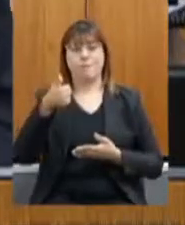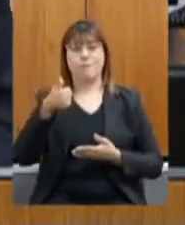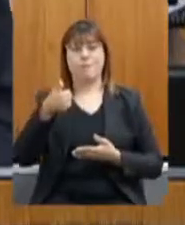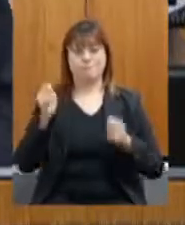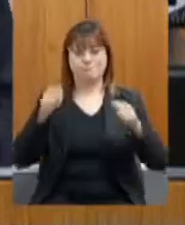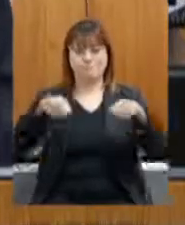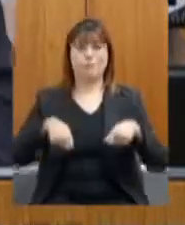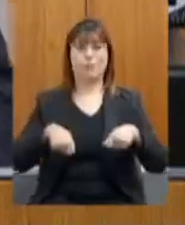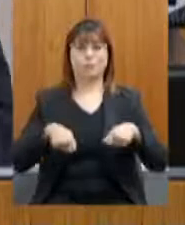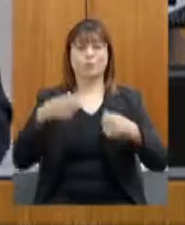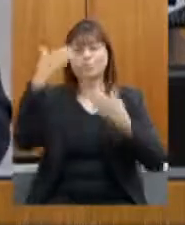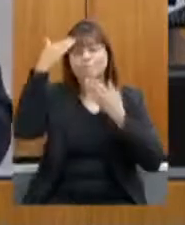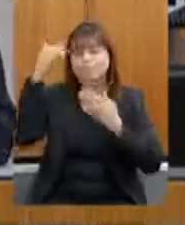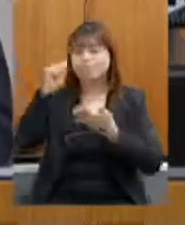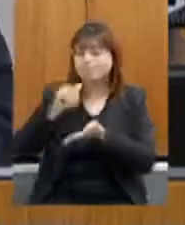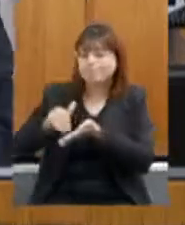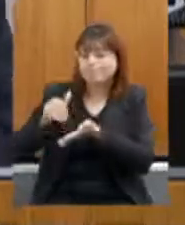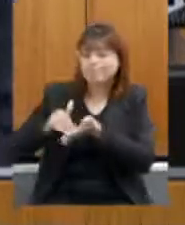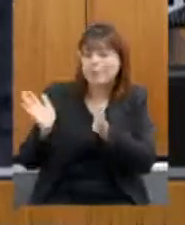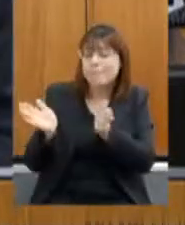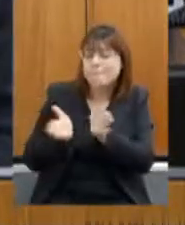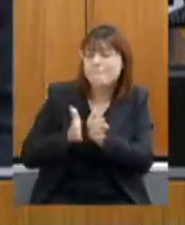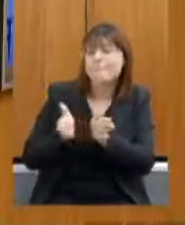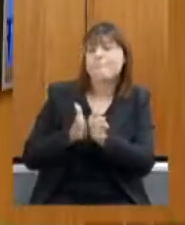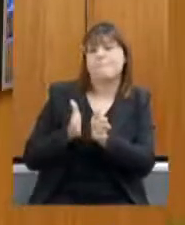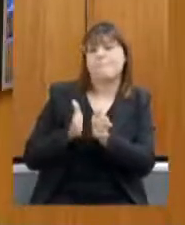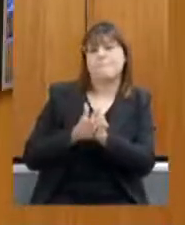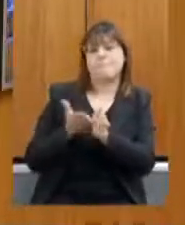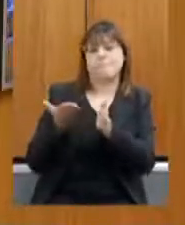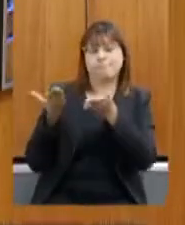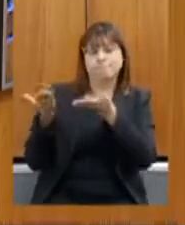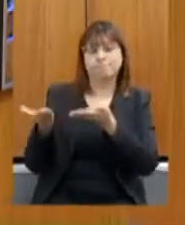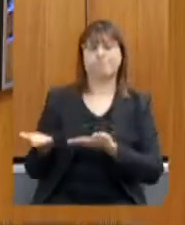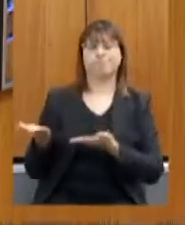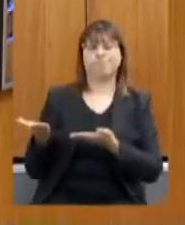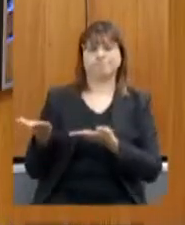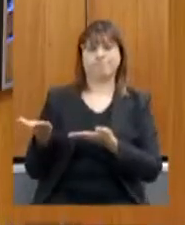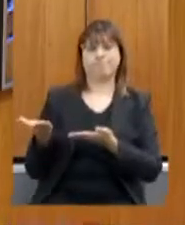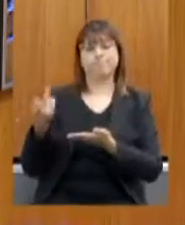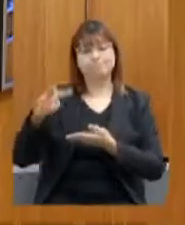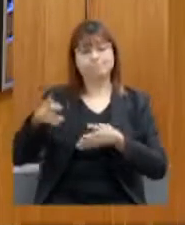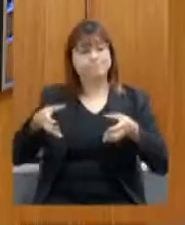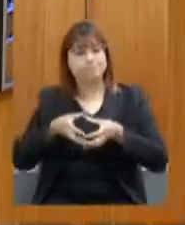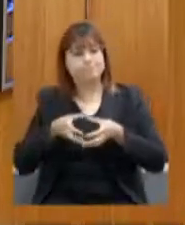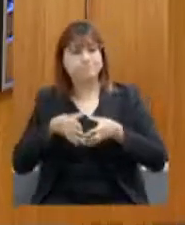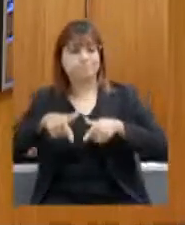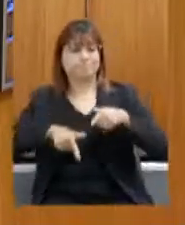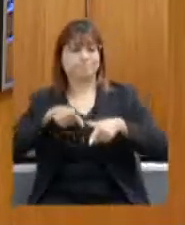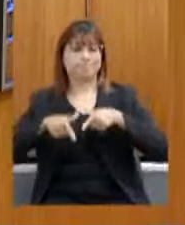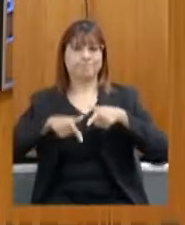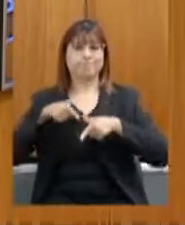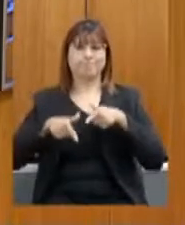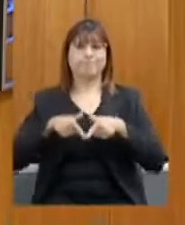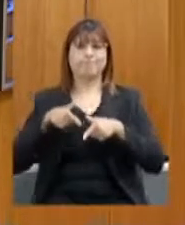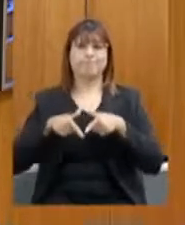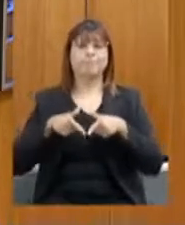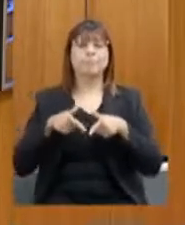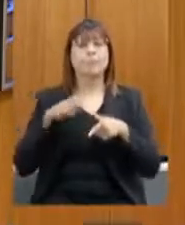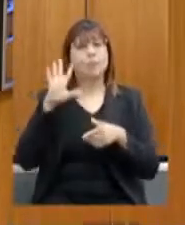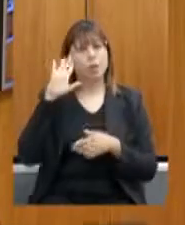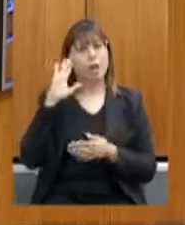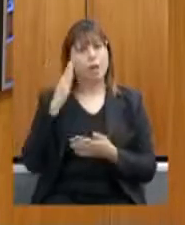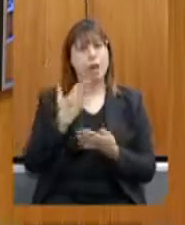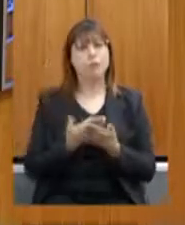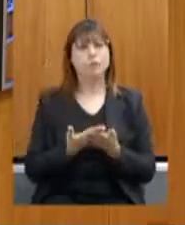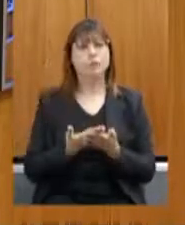muito obrigado secretária parabéns para vossa excelência e para sua equipe eu acredito que